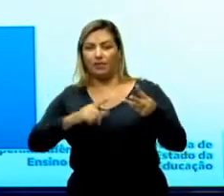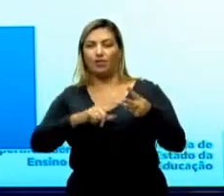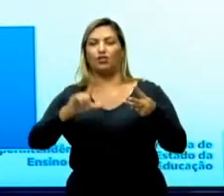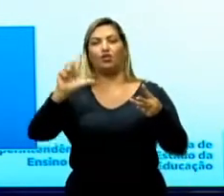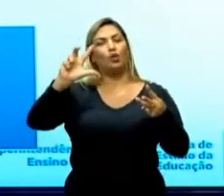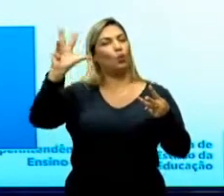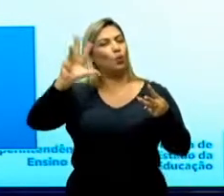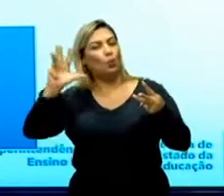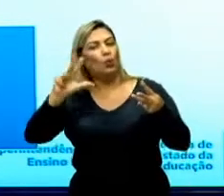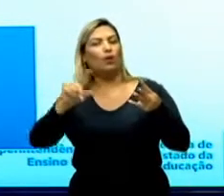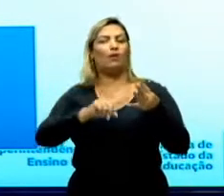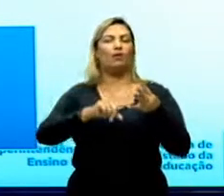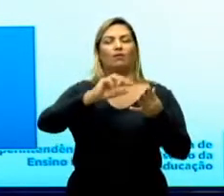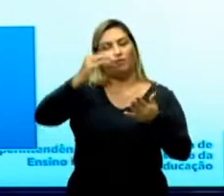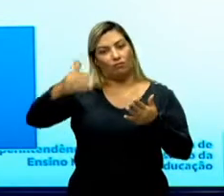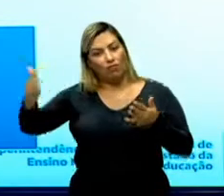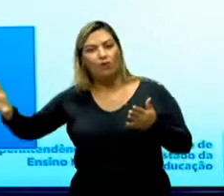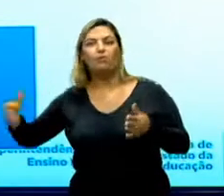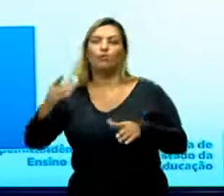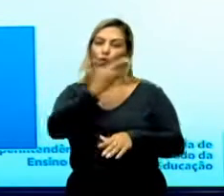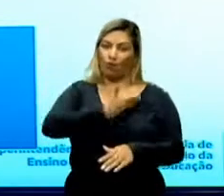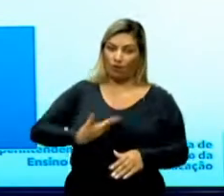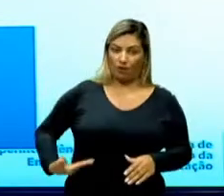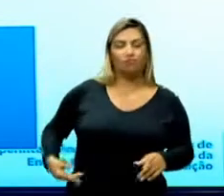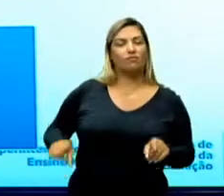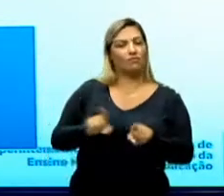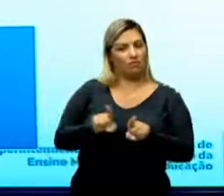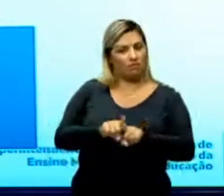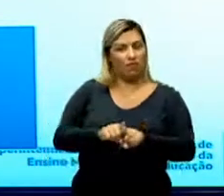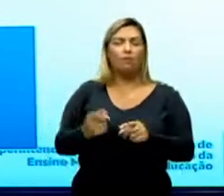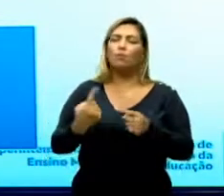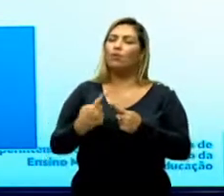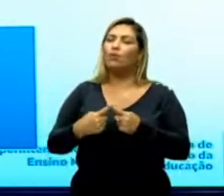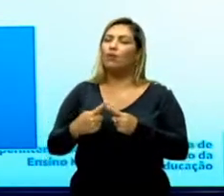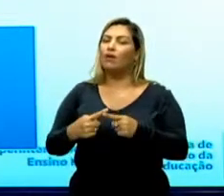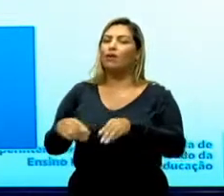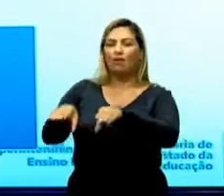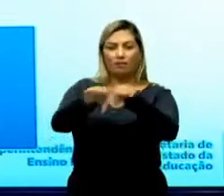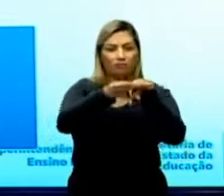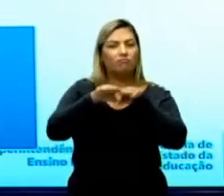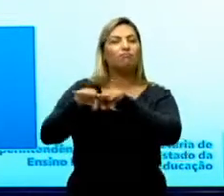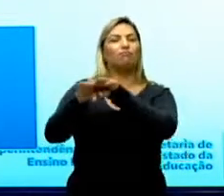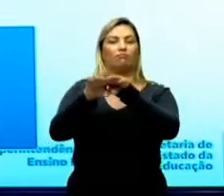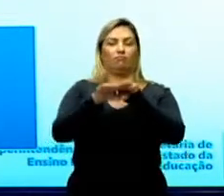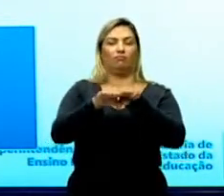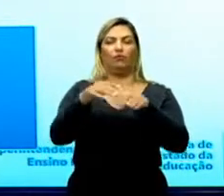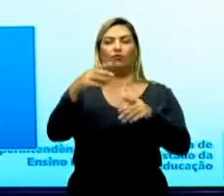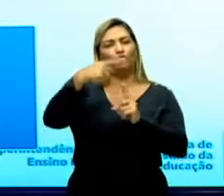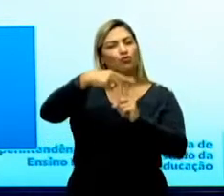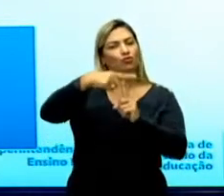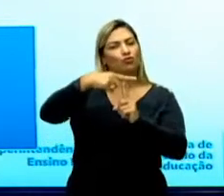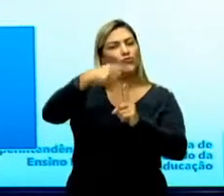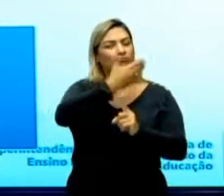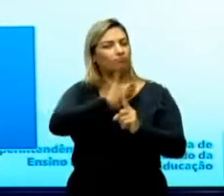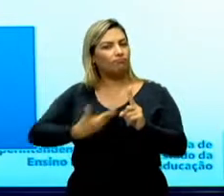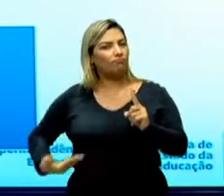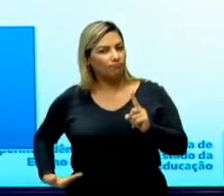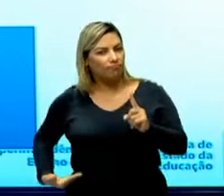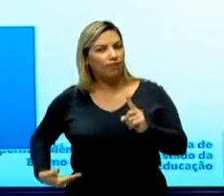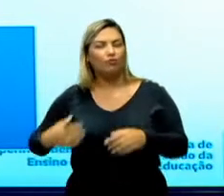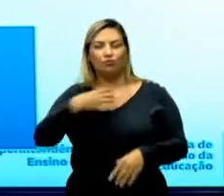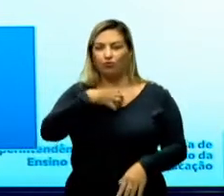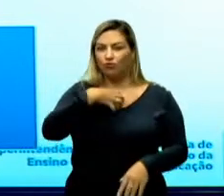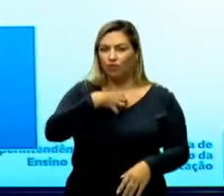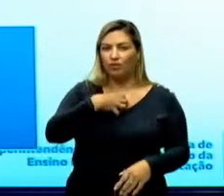Lula e nos próximos governos. Por quê? Porque torna-se hegemônico no Brasil um estilo de governo, ou um